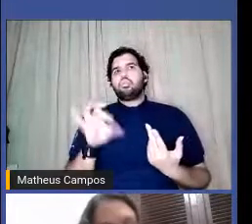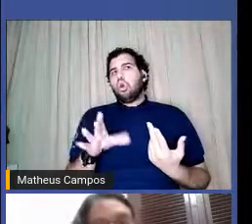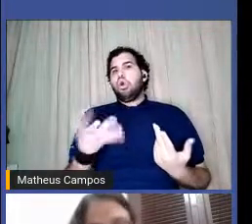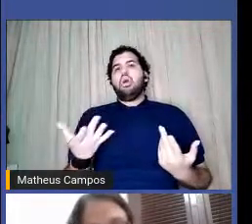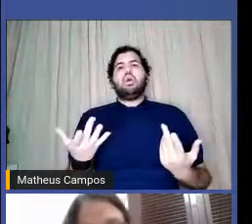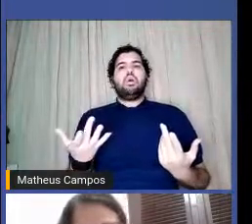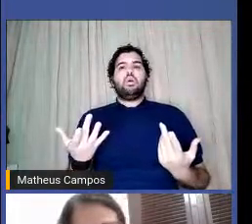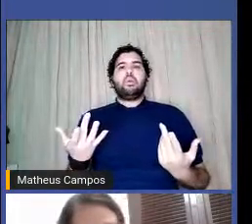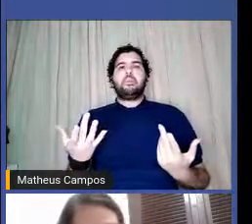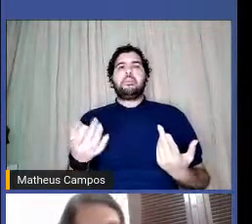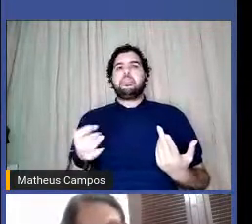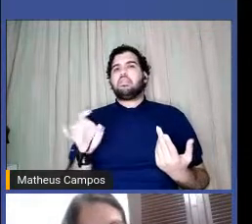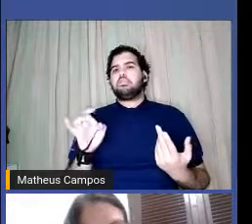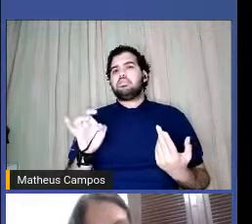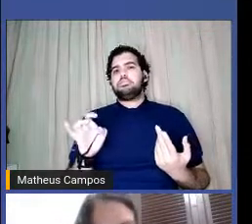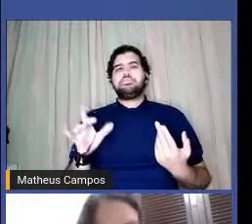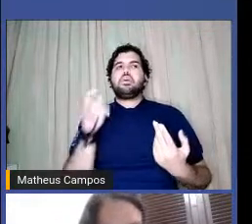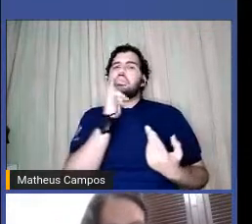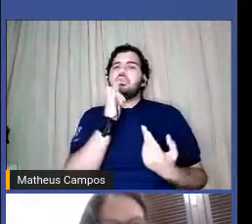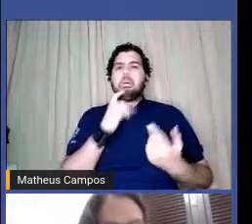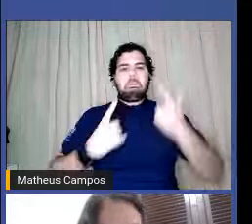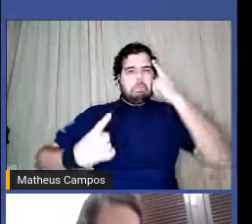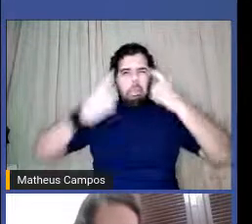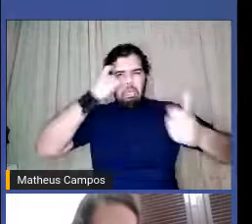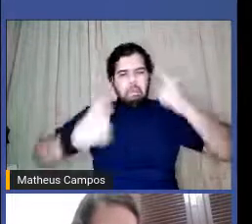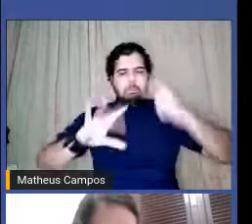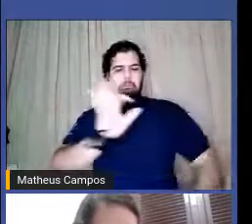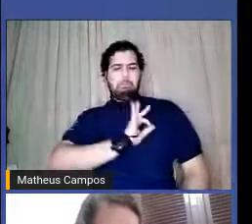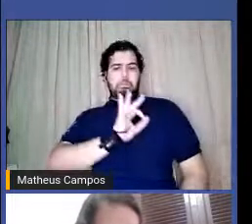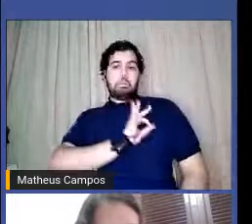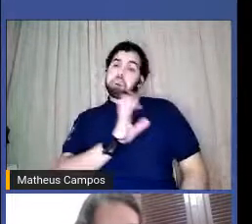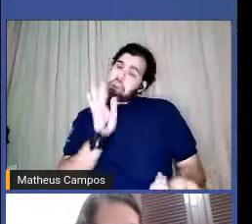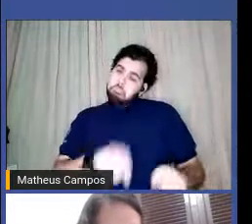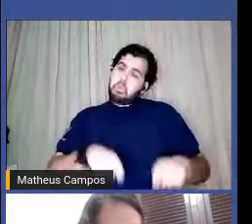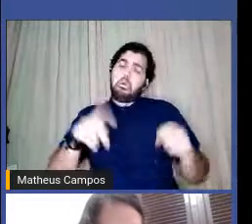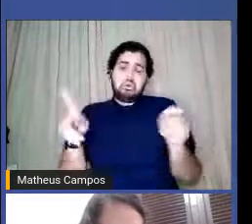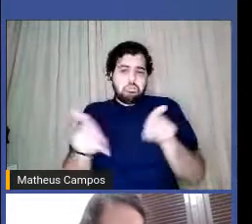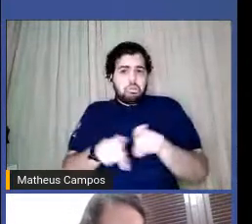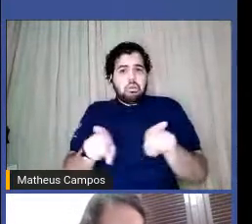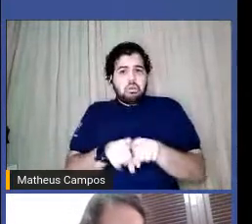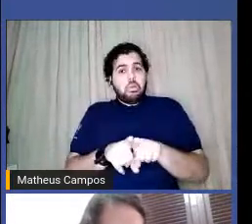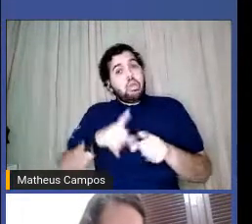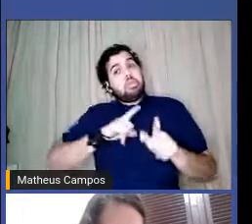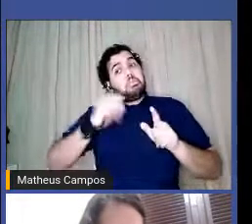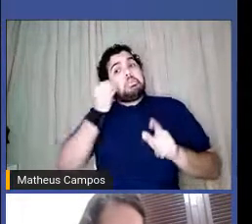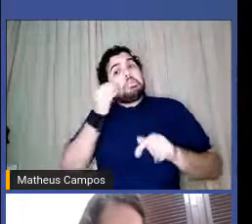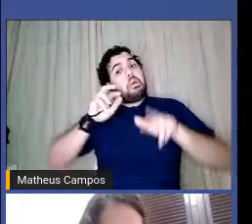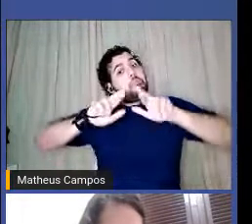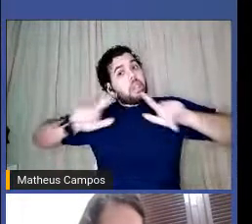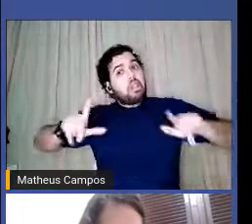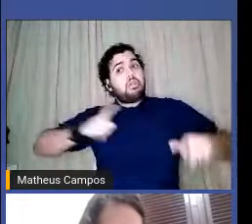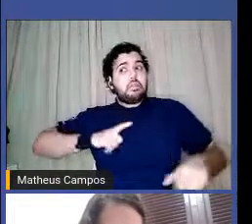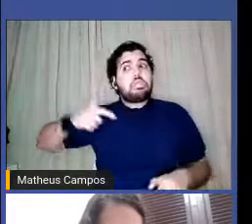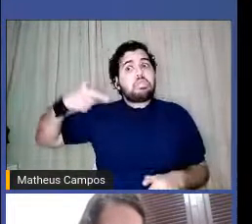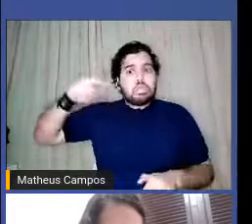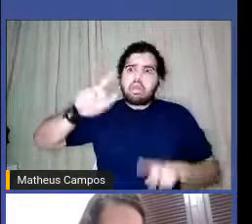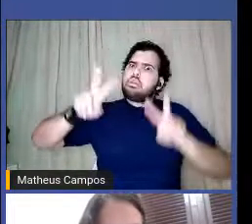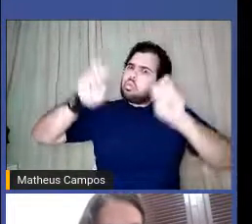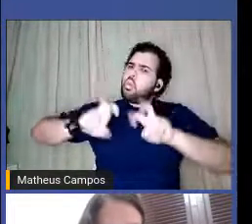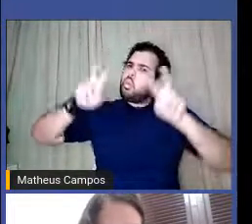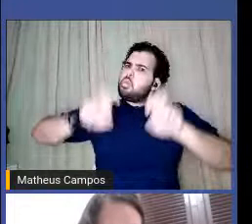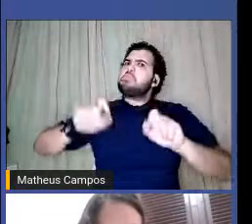questões de violência policial, pode ser também, mas nem sempre é, gente também tem outros temas a se pensar.